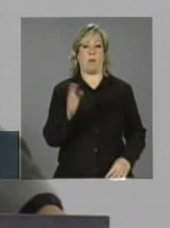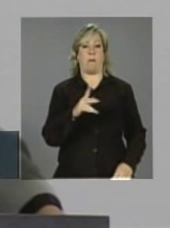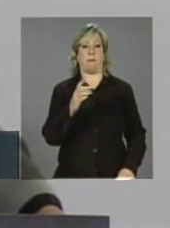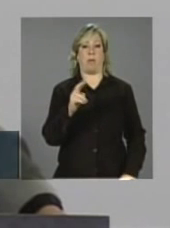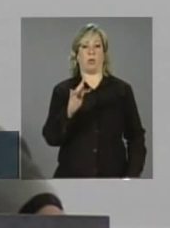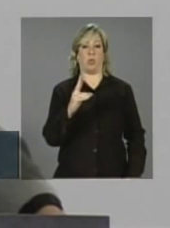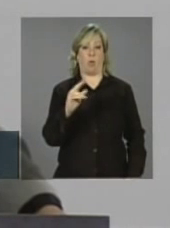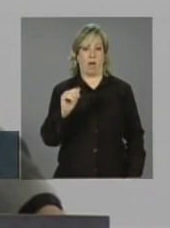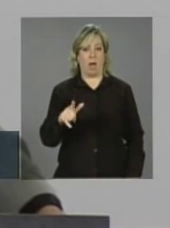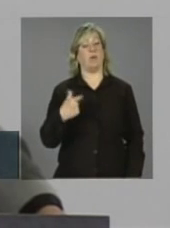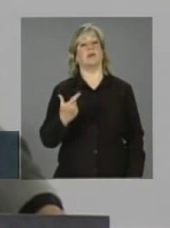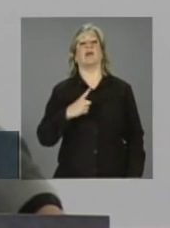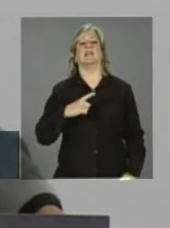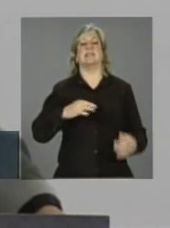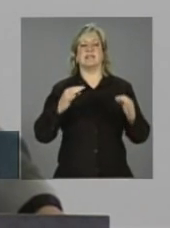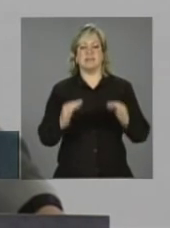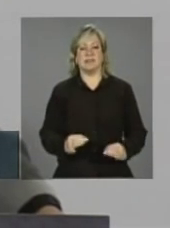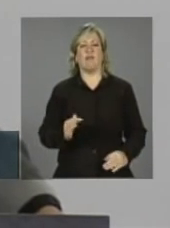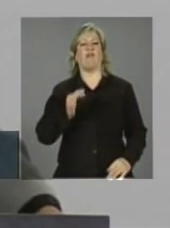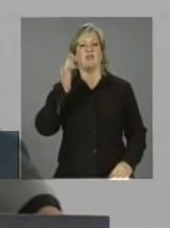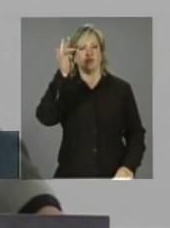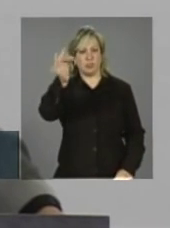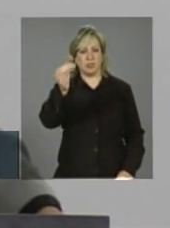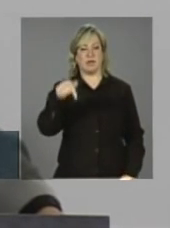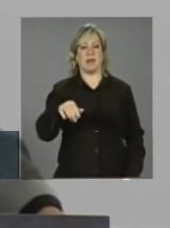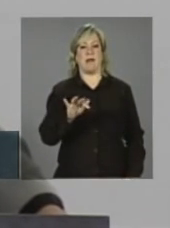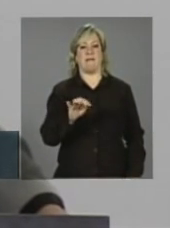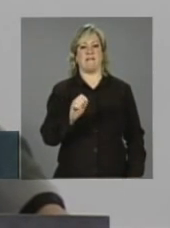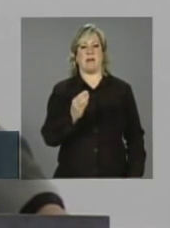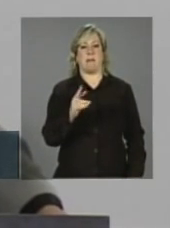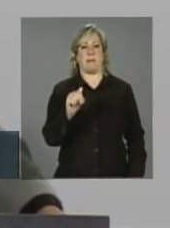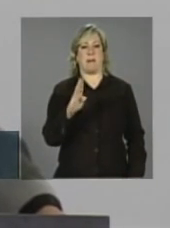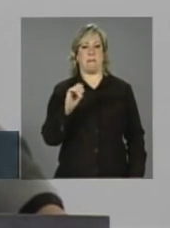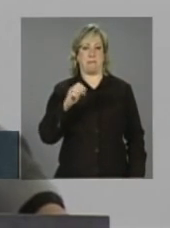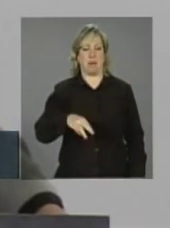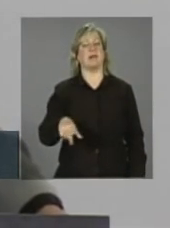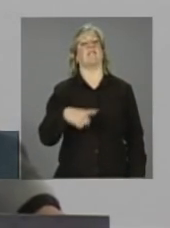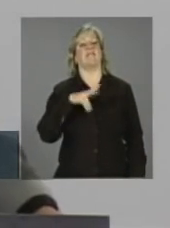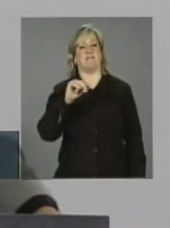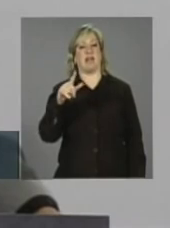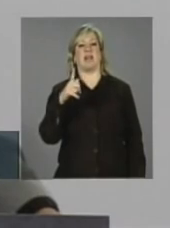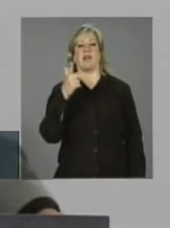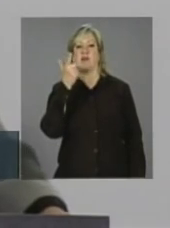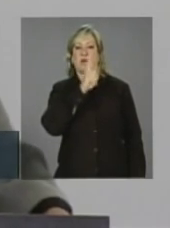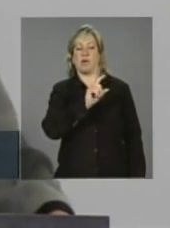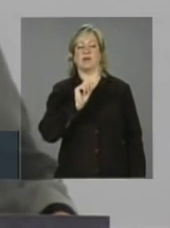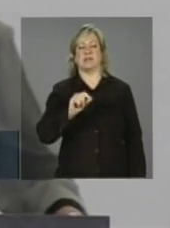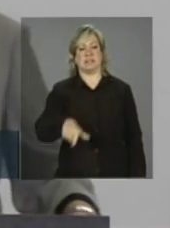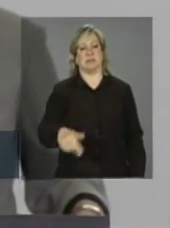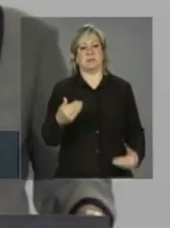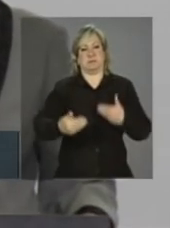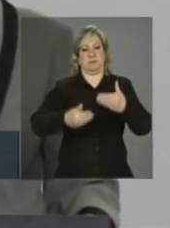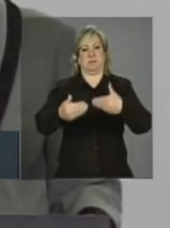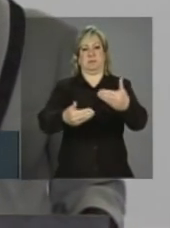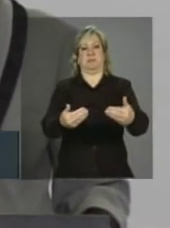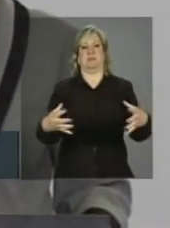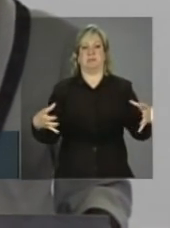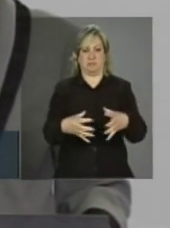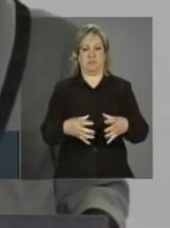certeza que no futuro a FEBRABAN Murilo vai se engajar nesse processo.